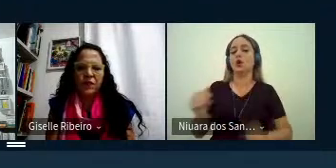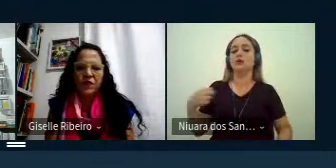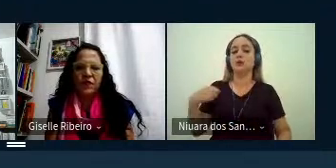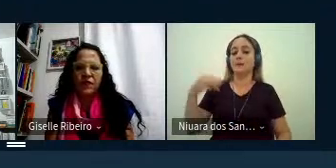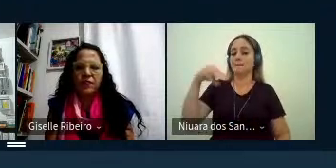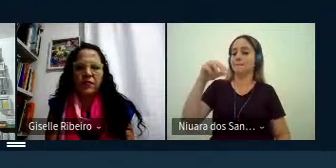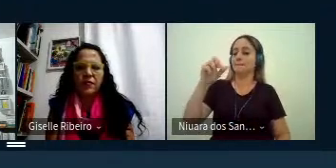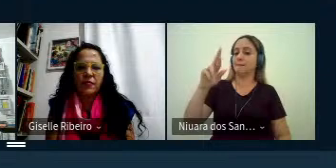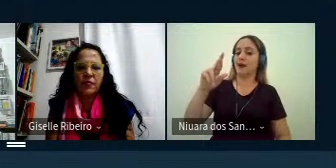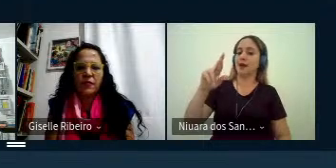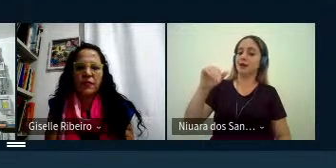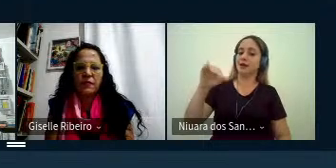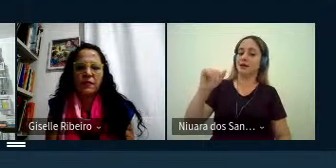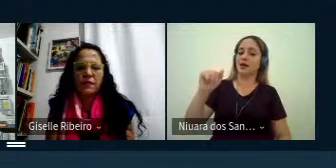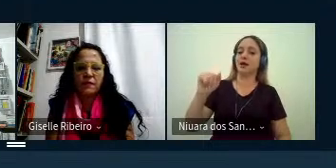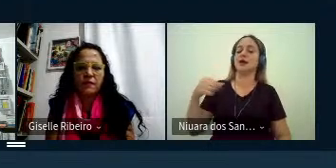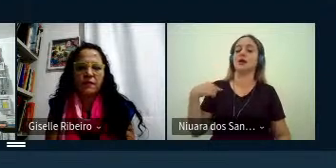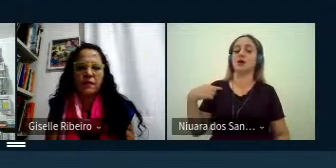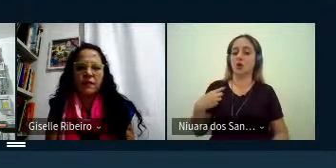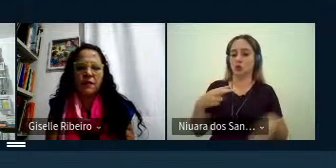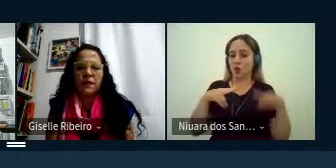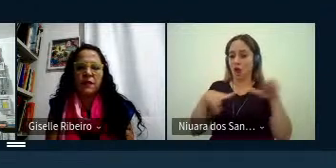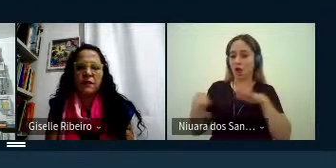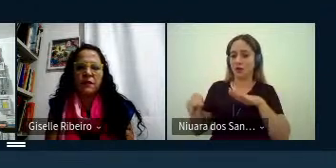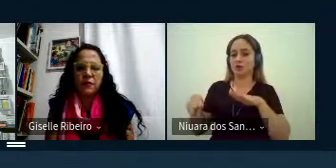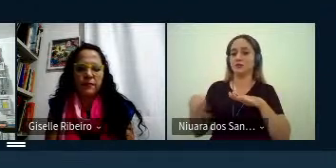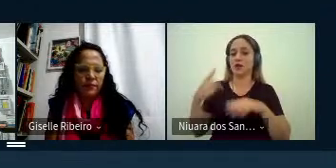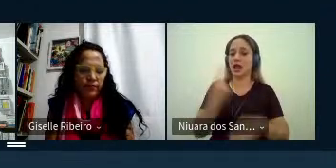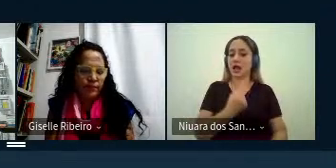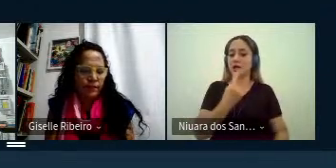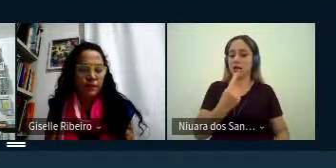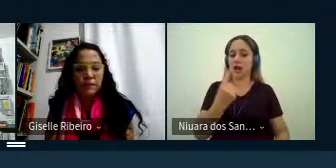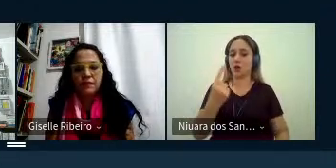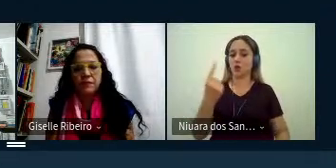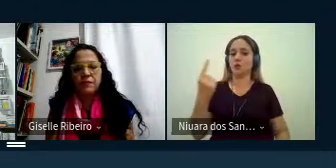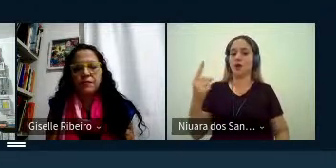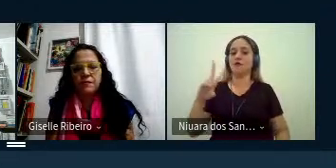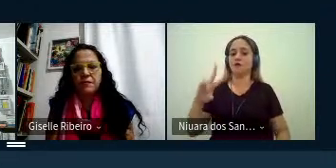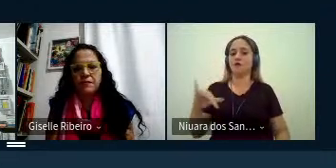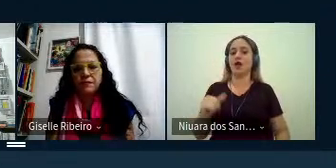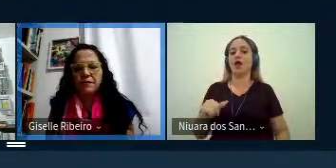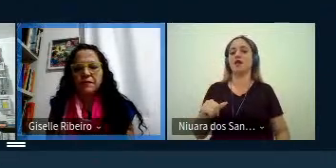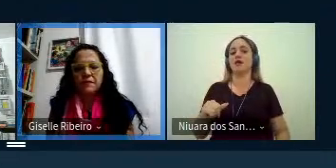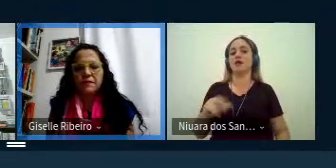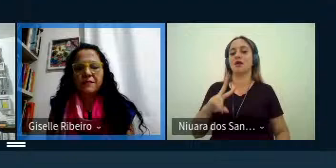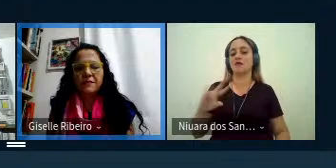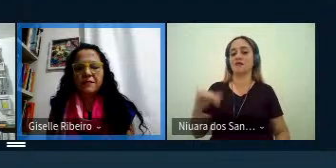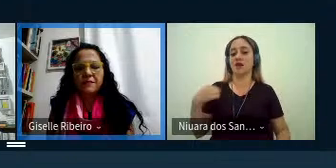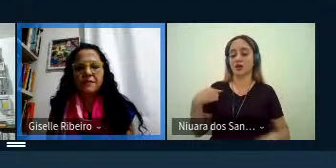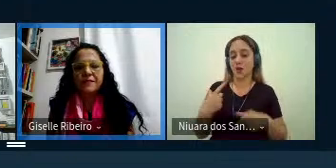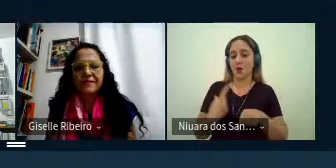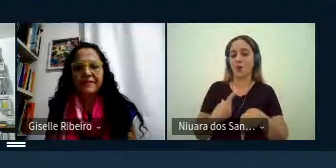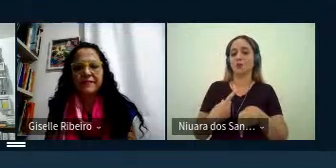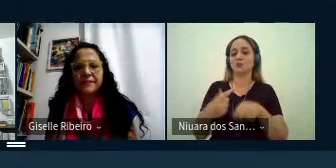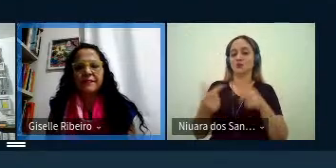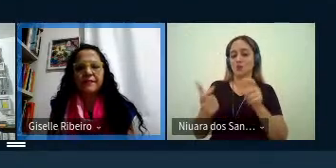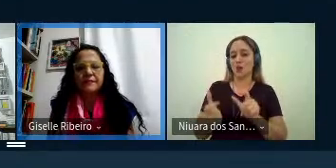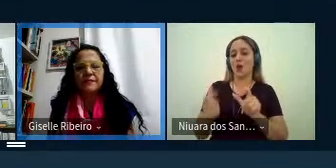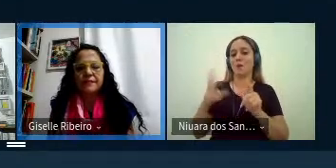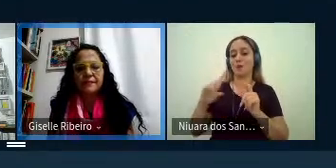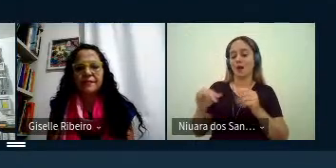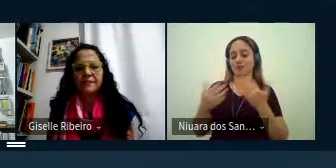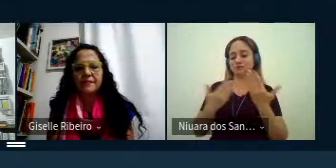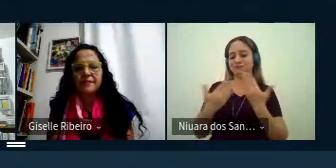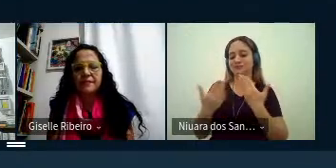Maria Alice Sabaini durante a semana cada uma vai vai vai ter um espaço aqui para para